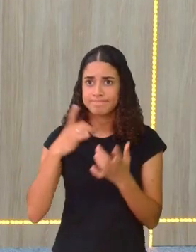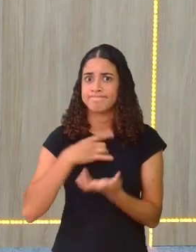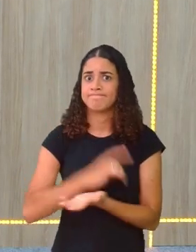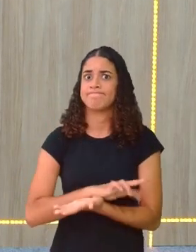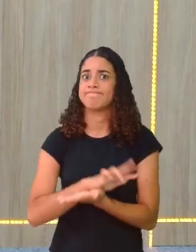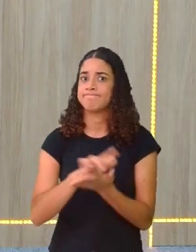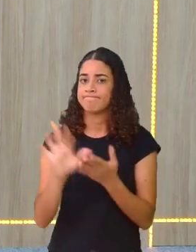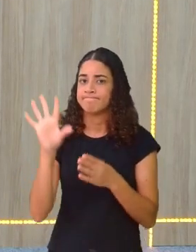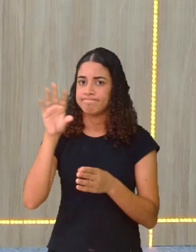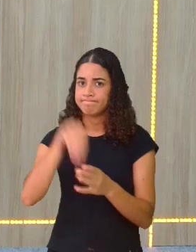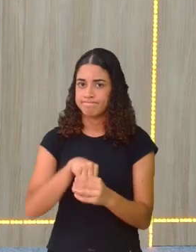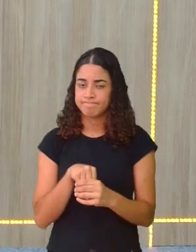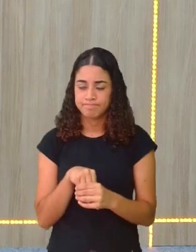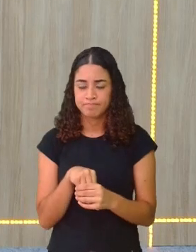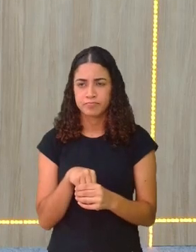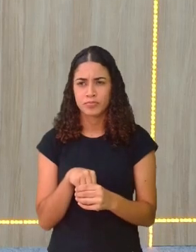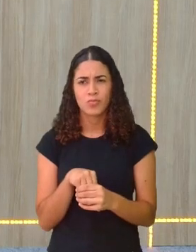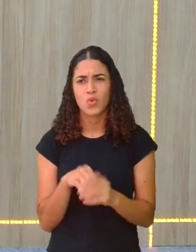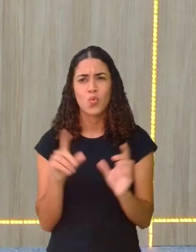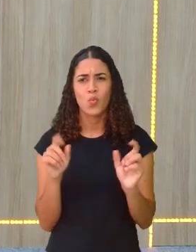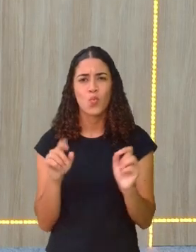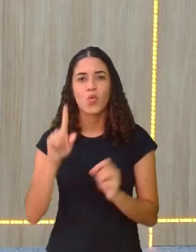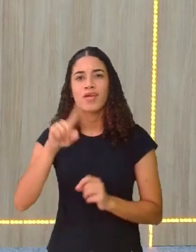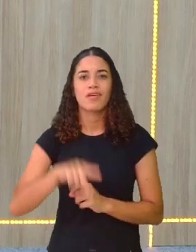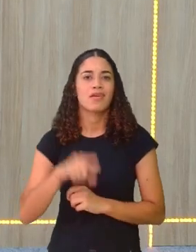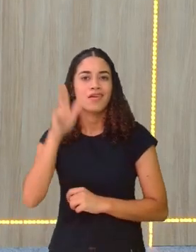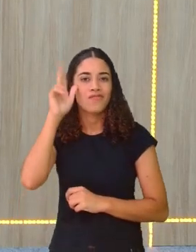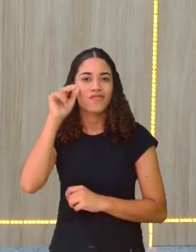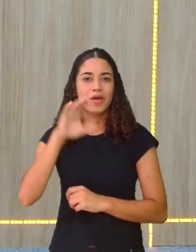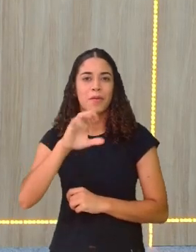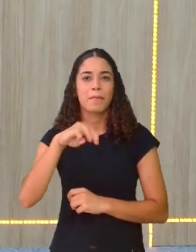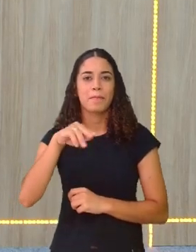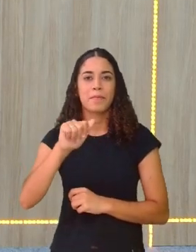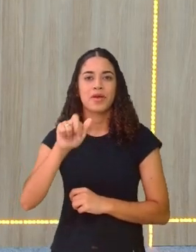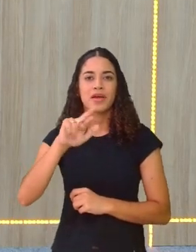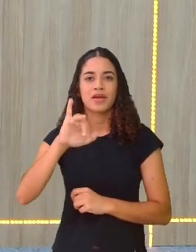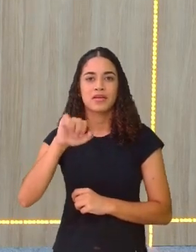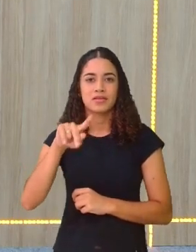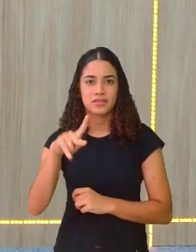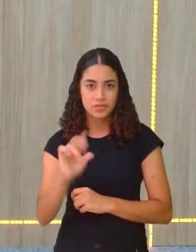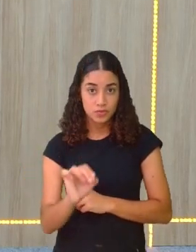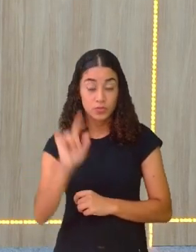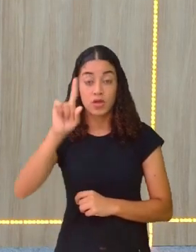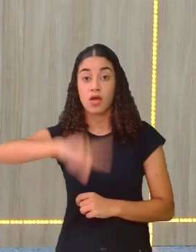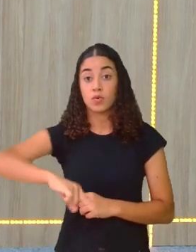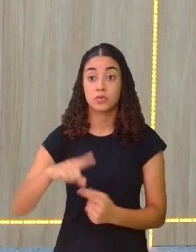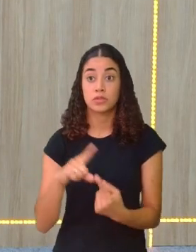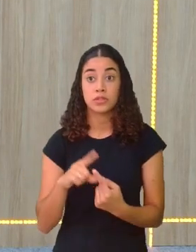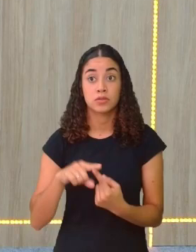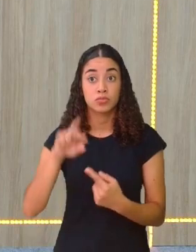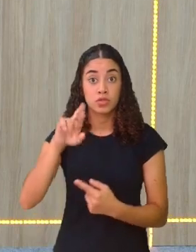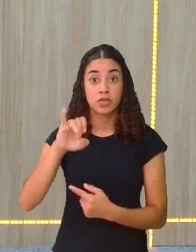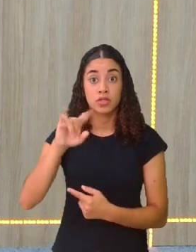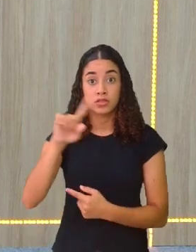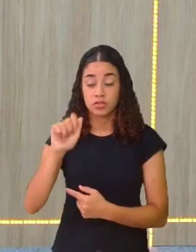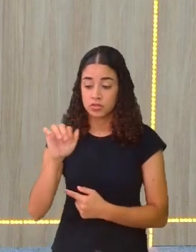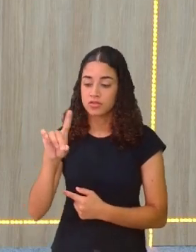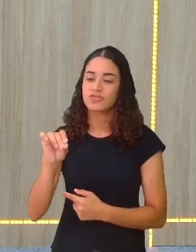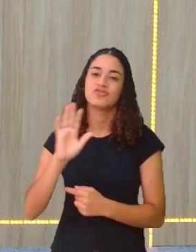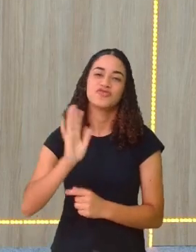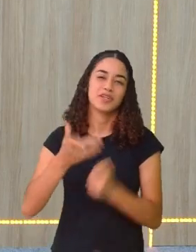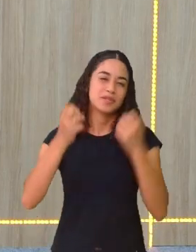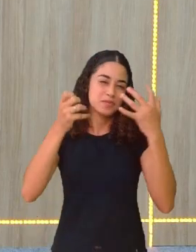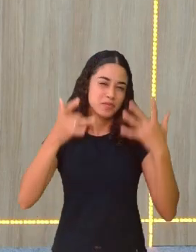dentro. Então, o que é esse cavalo marinho? O cavalo marinho é um tipo de reisado, como eu já falei, que é